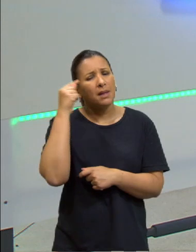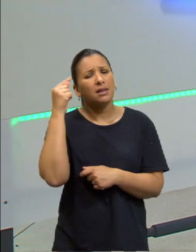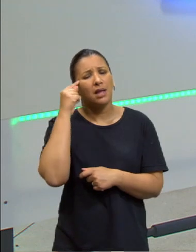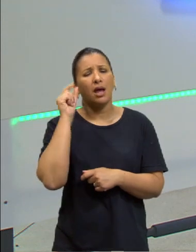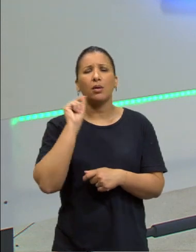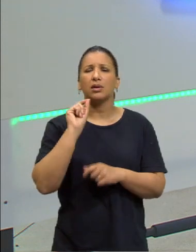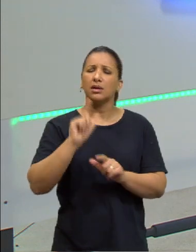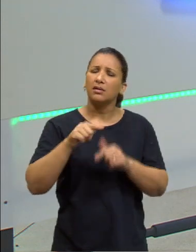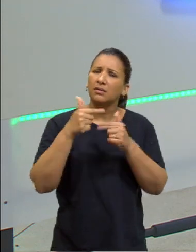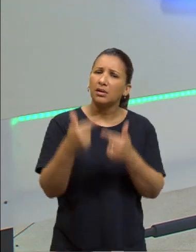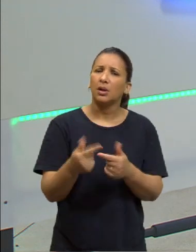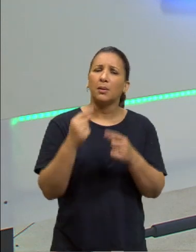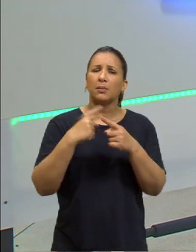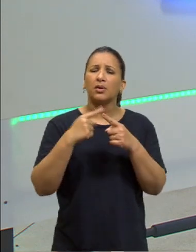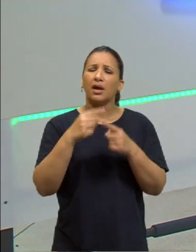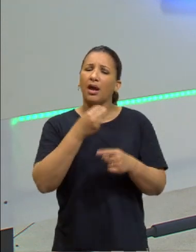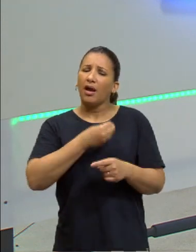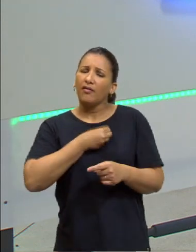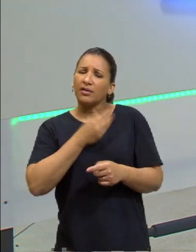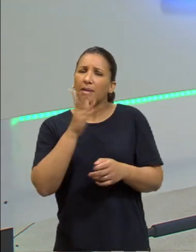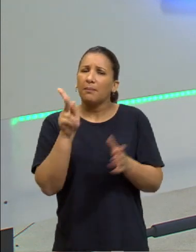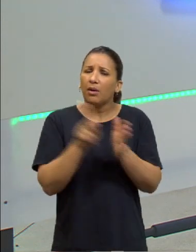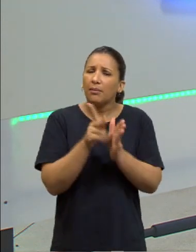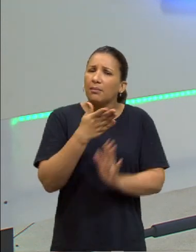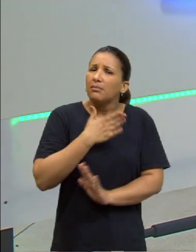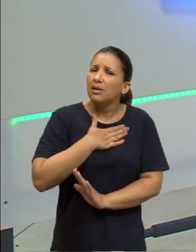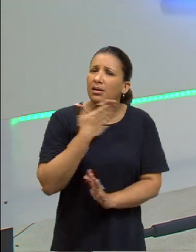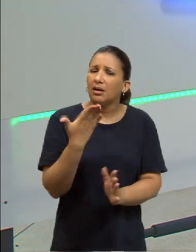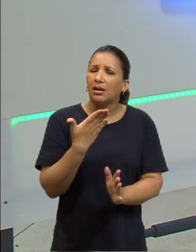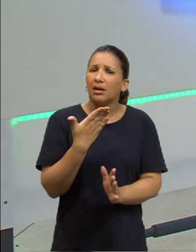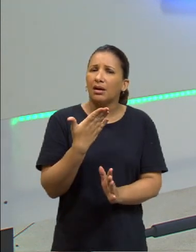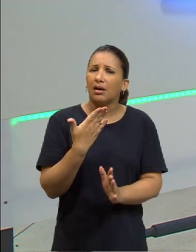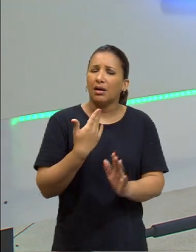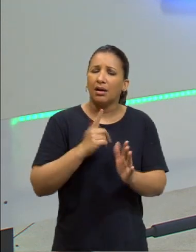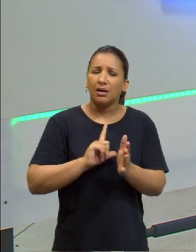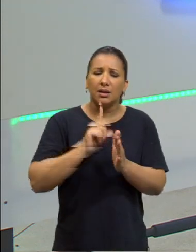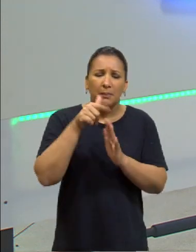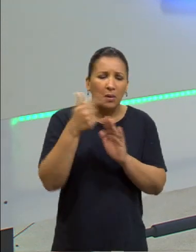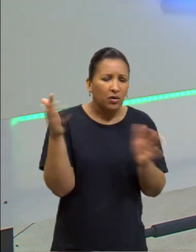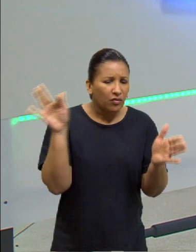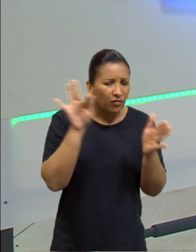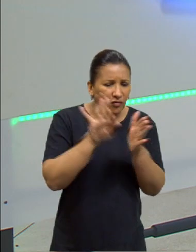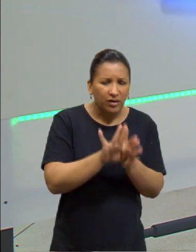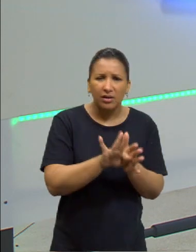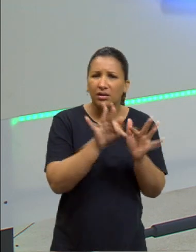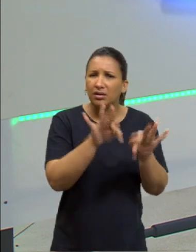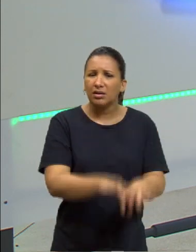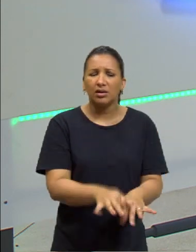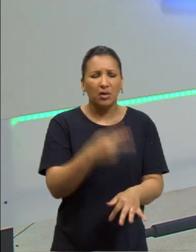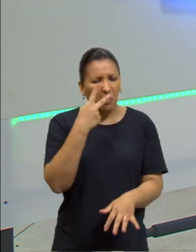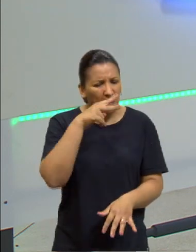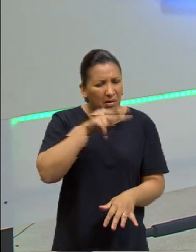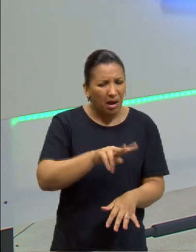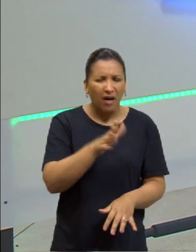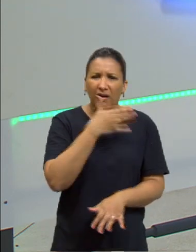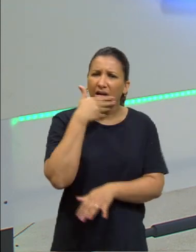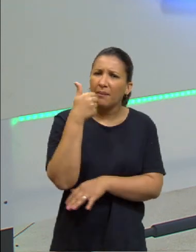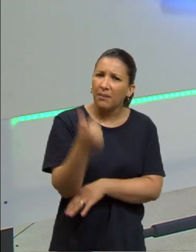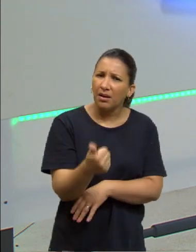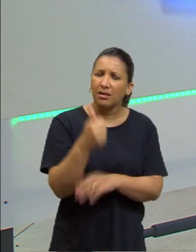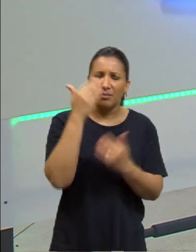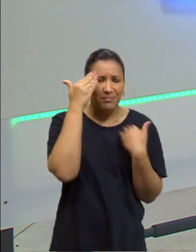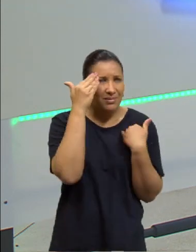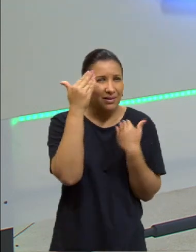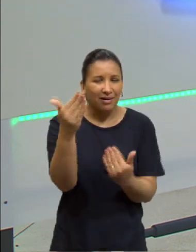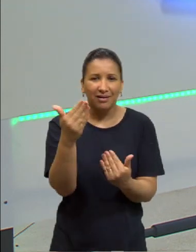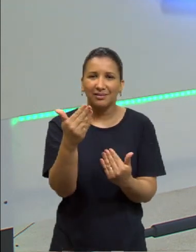ações, porque a vida é minha, eu, quando chegar lá no final, eu preciso olhar para ela. Valeu a pena? Muito bem, obrigado.